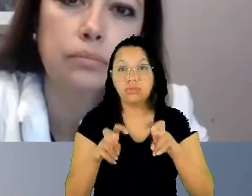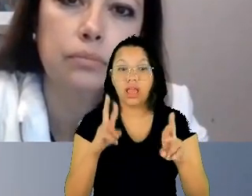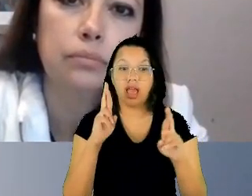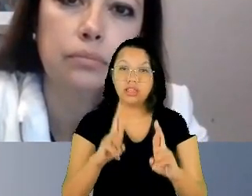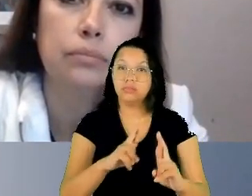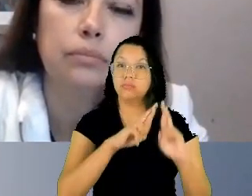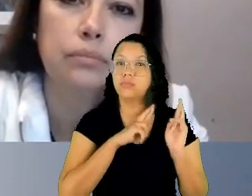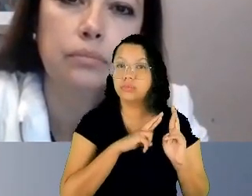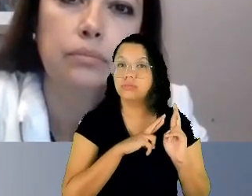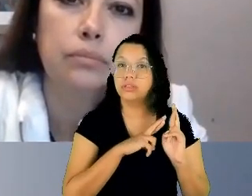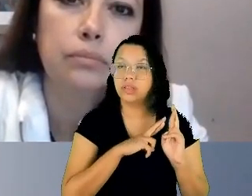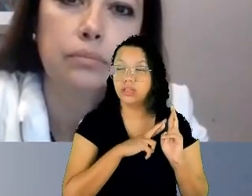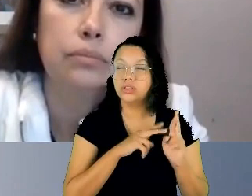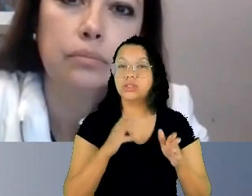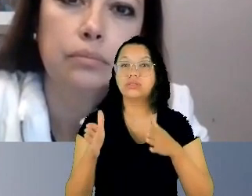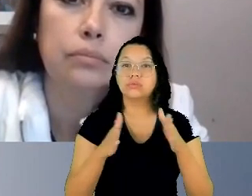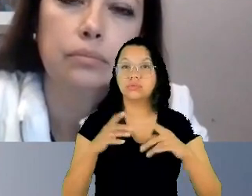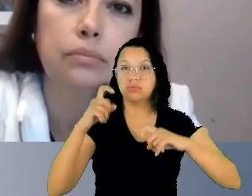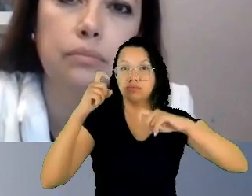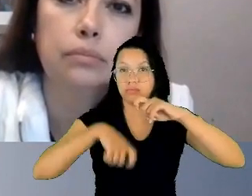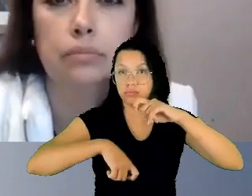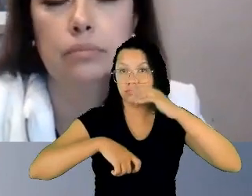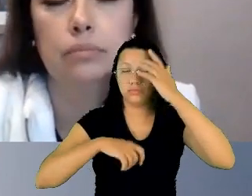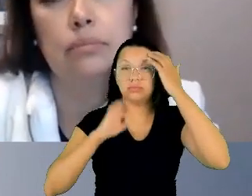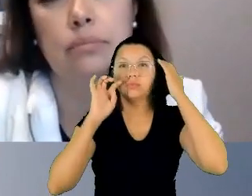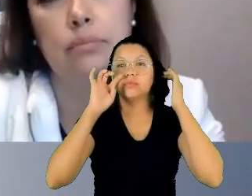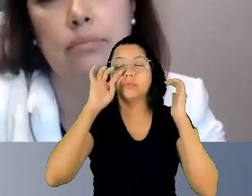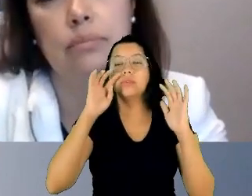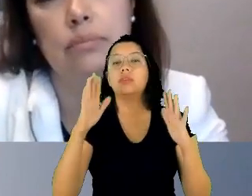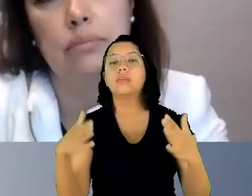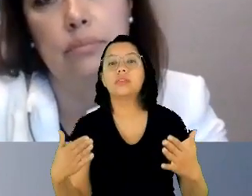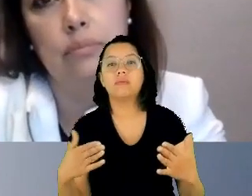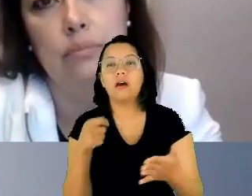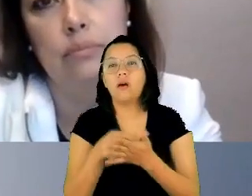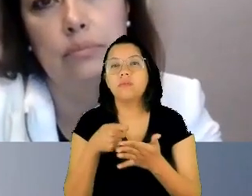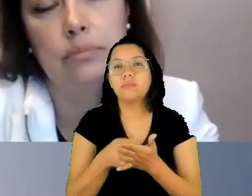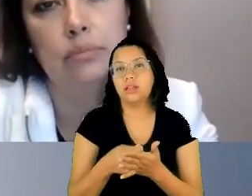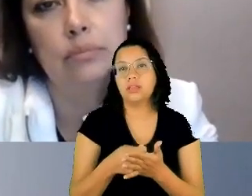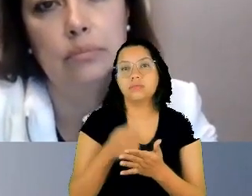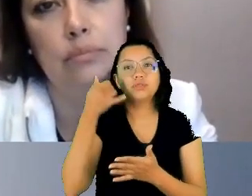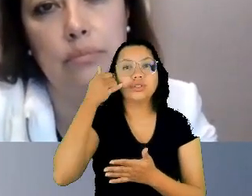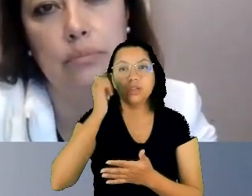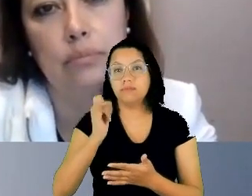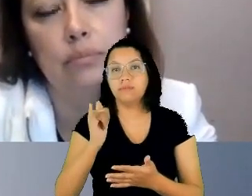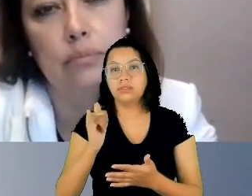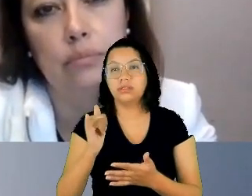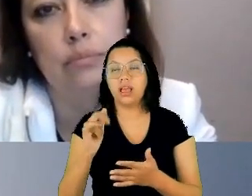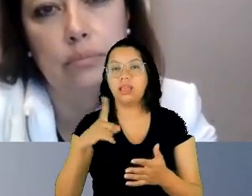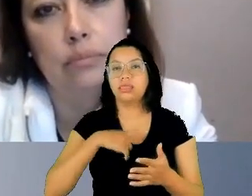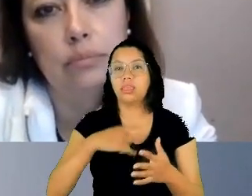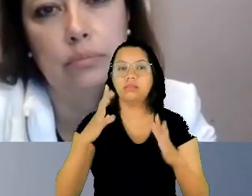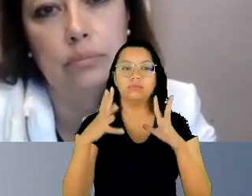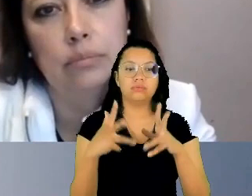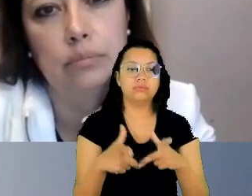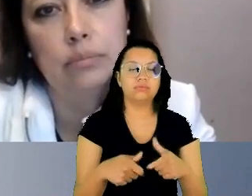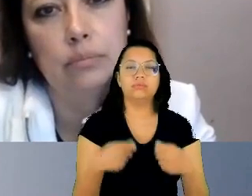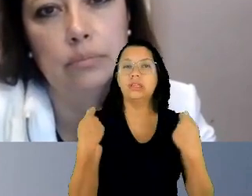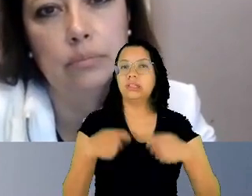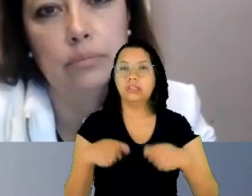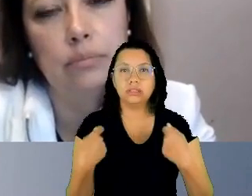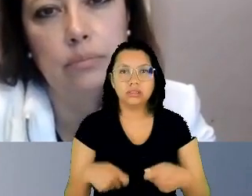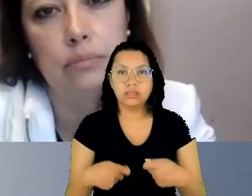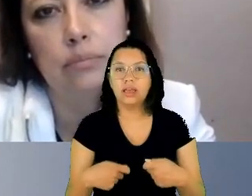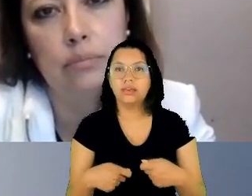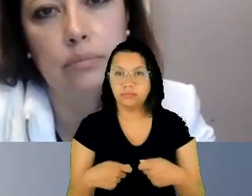diligência, portanto, a obrigação de prevenir, adotando todas as medidas necessárias e a devida diligência para prevenir